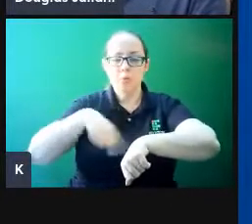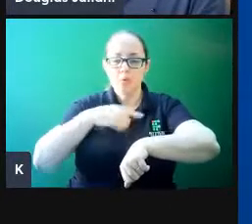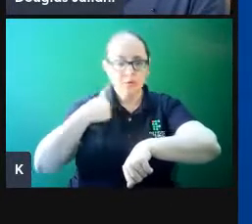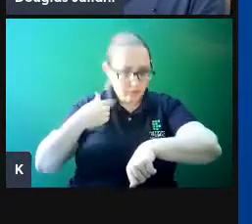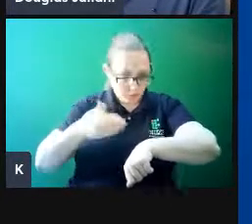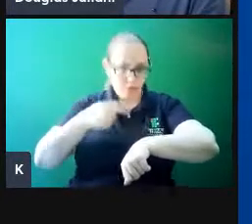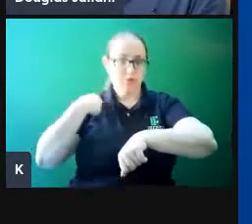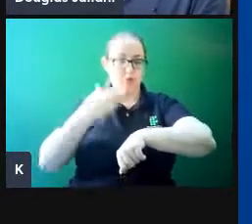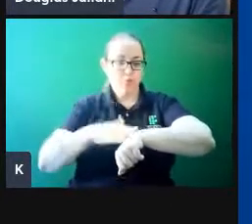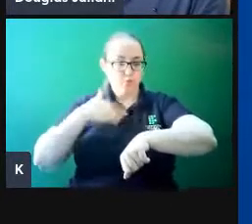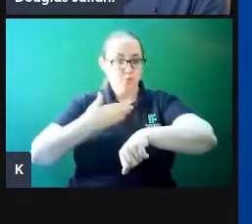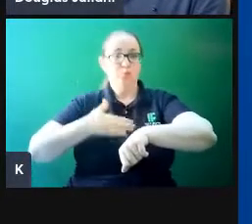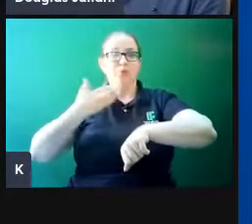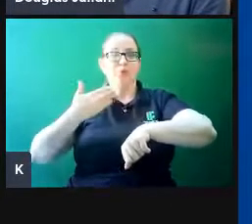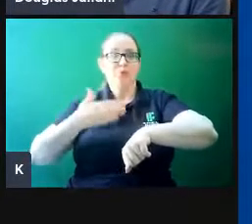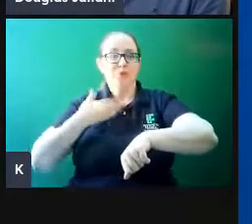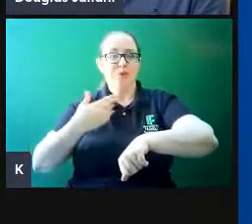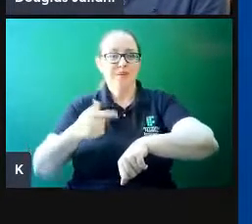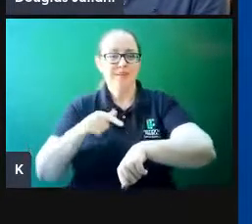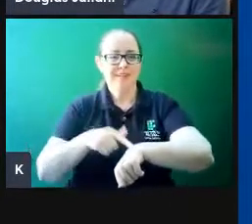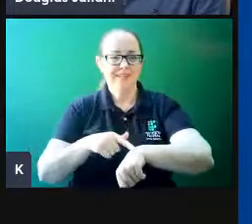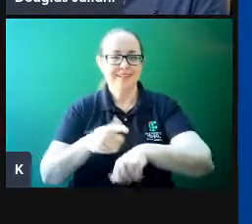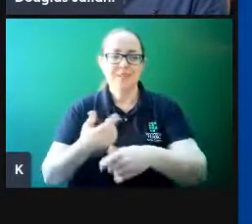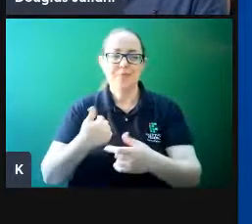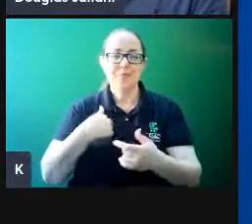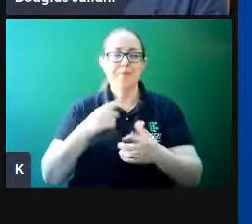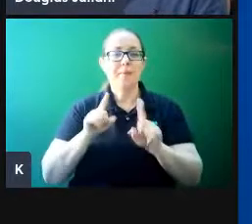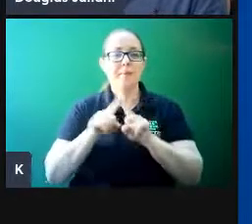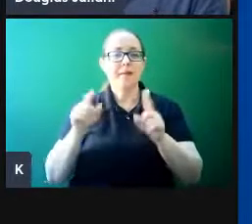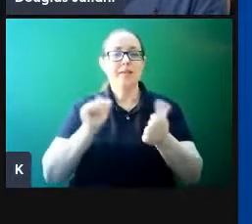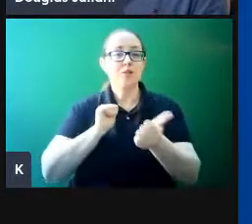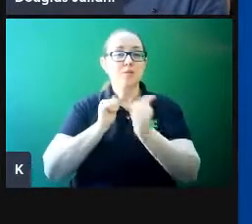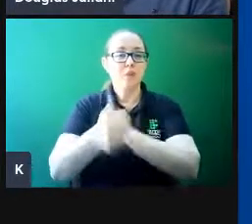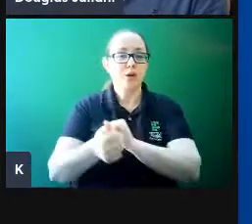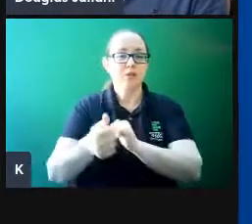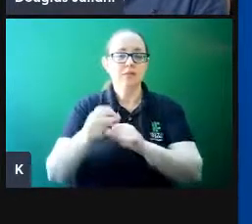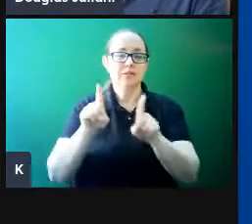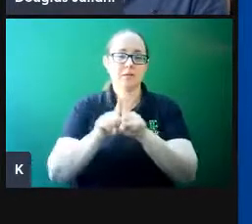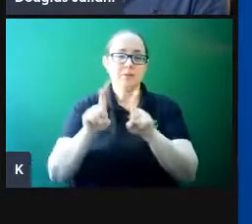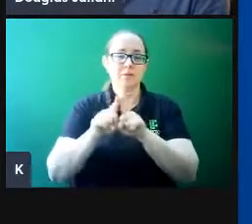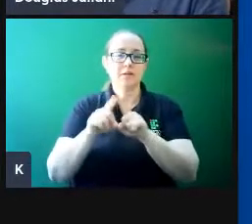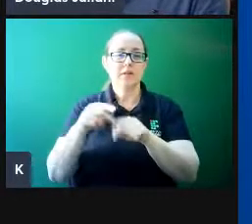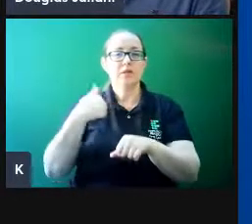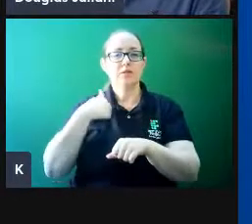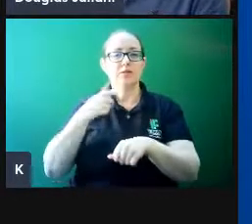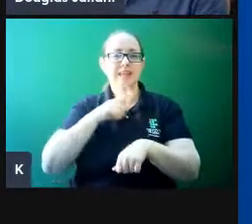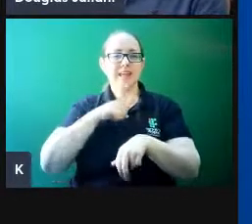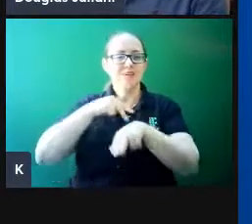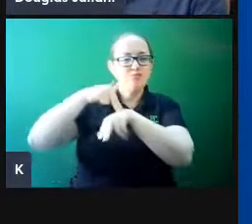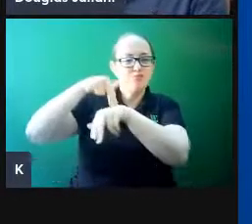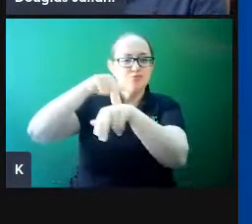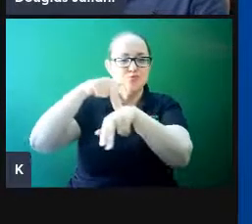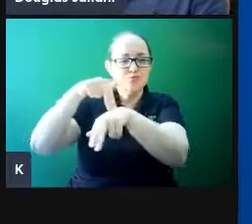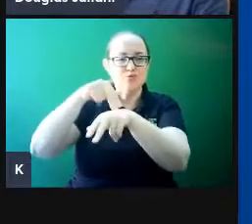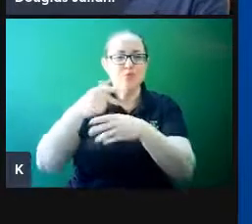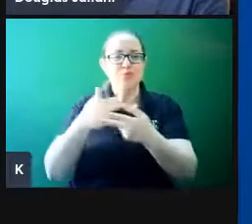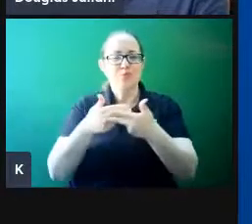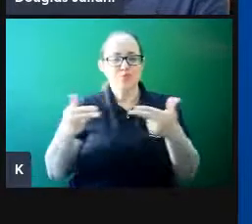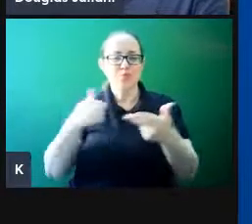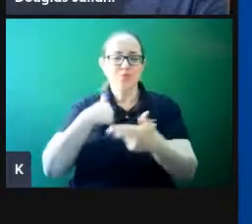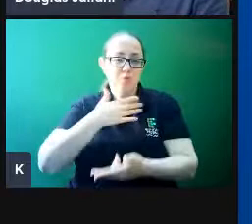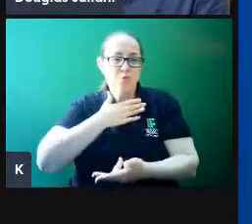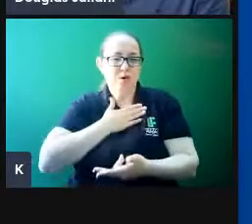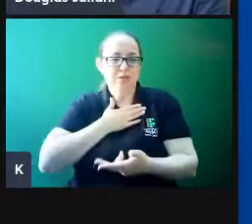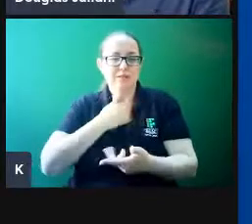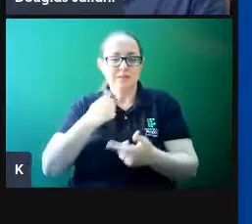coisa que eu gosto bastante e tenho essa sensação é no esporte, eu gosto de praticar um kitesurf, e aí me coloca nesse estado de flow,